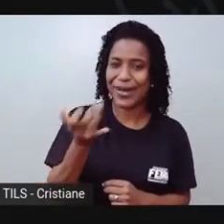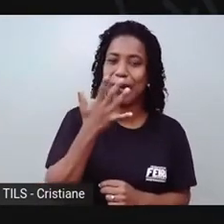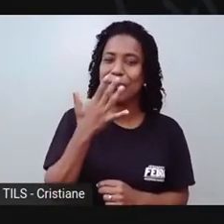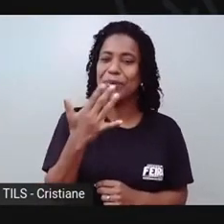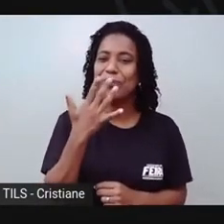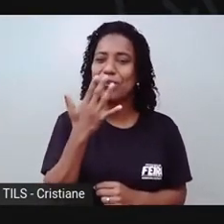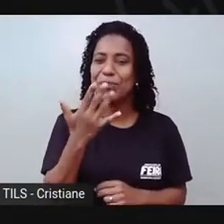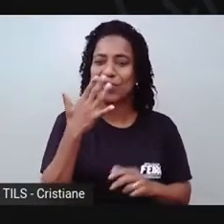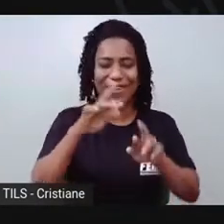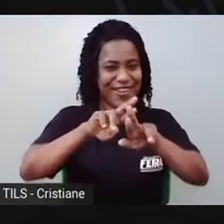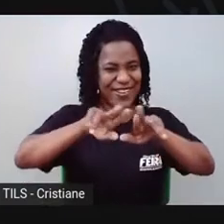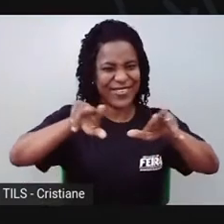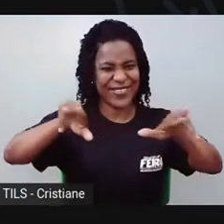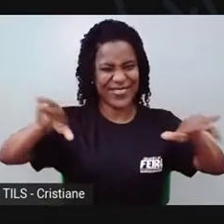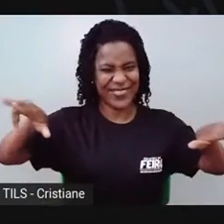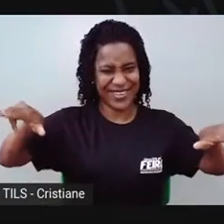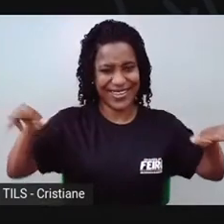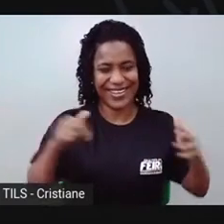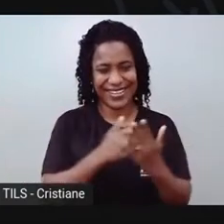Nossa, várias!